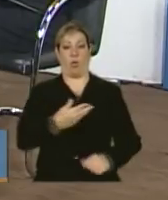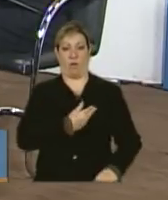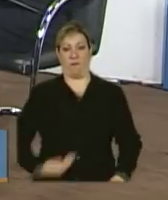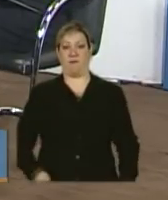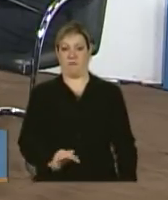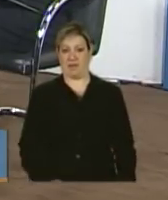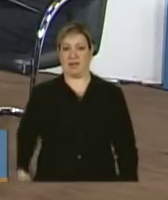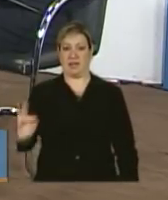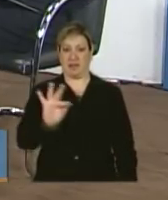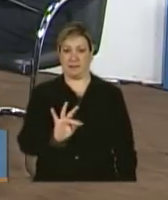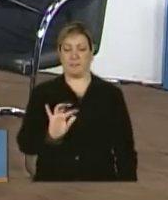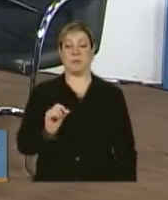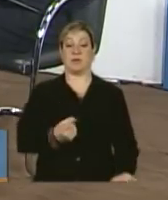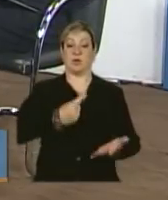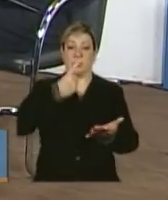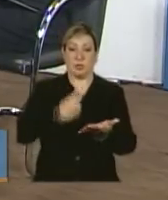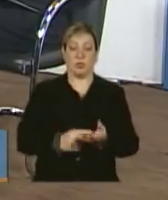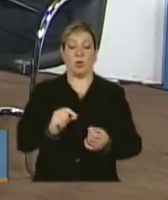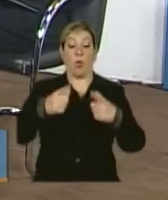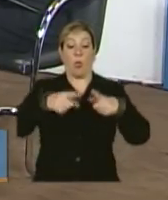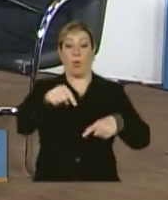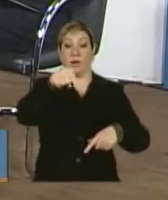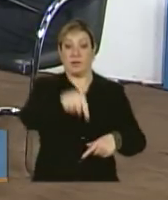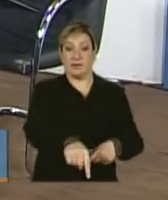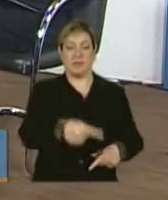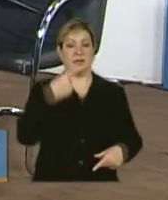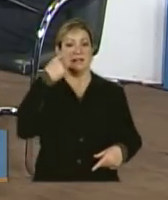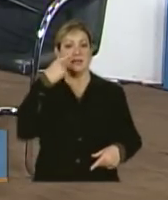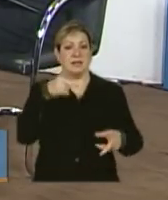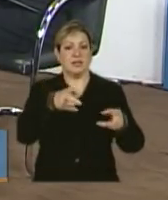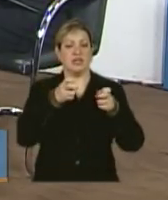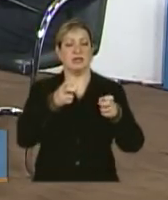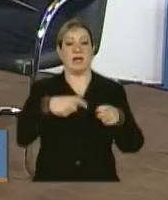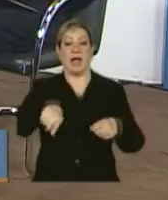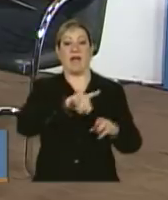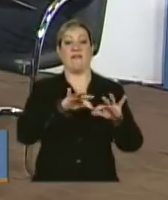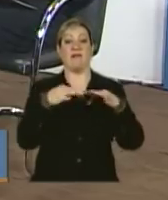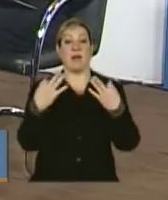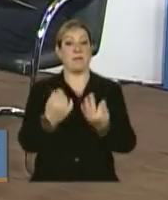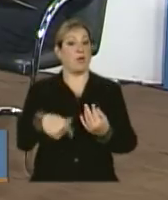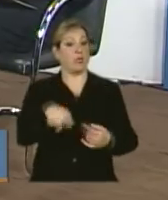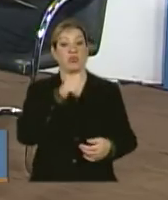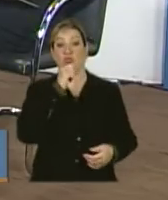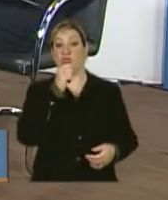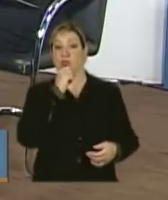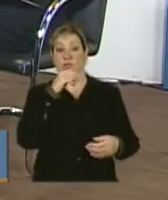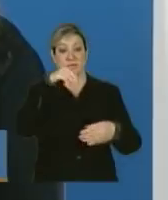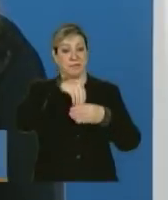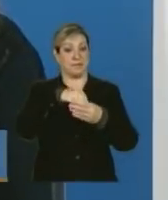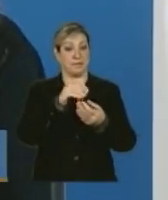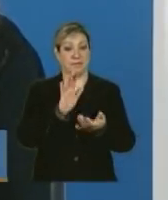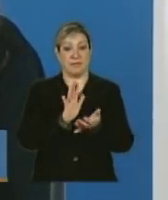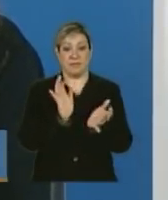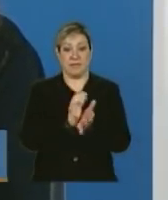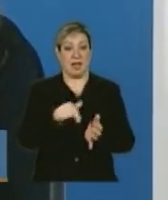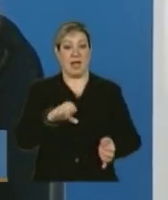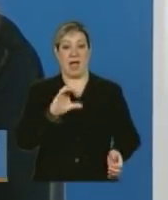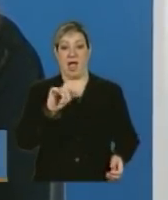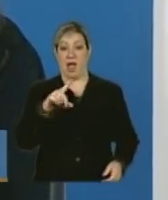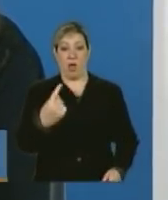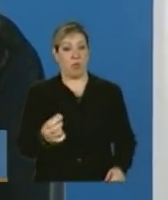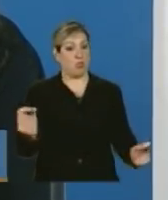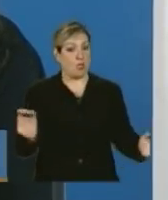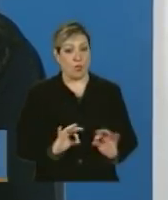a, na localidade, no município, identificar as famílias que ainda não estão no cadastro único e encaminhar essa